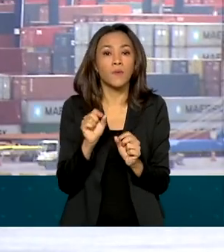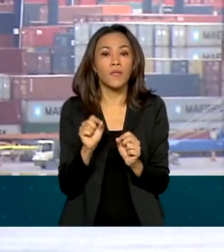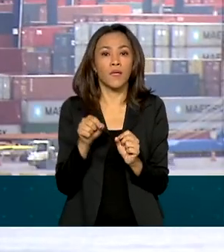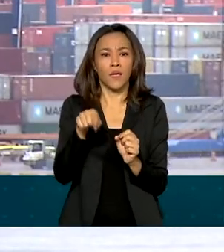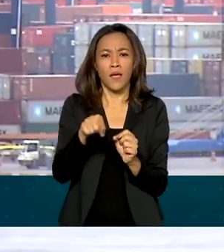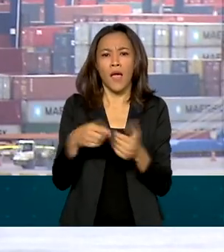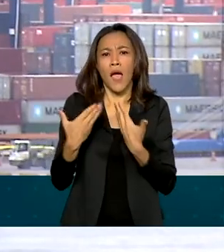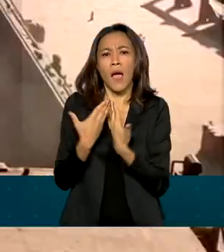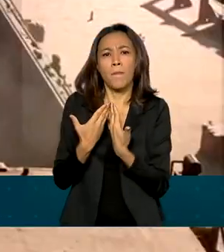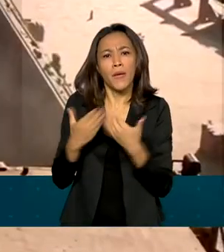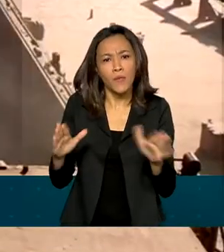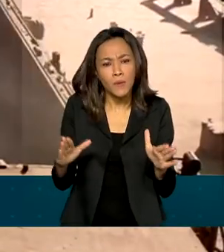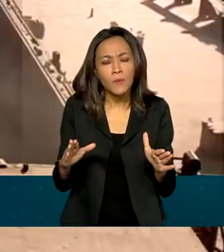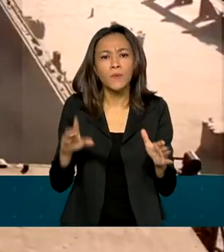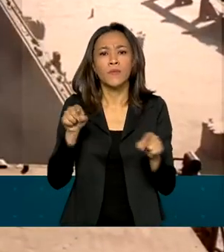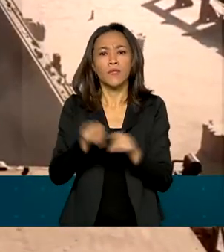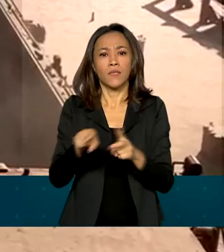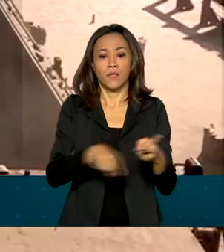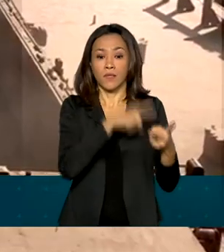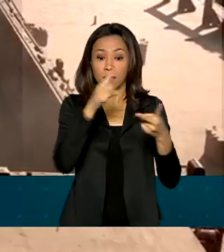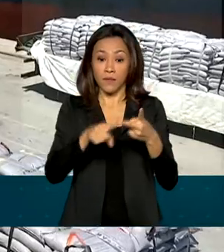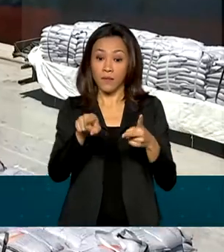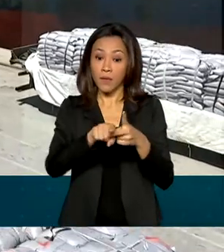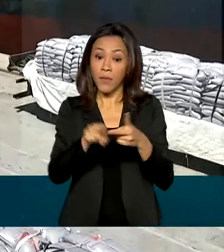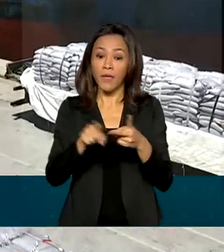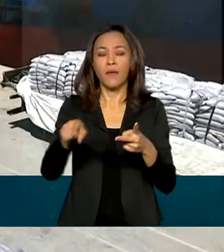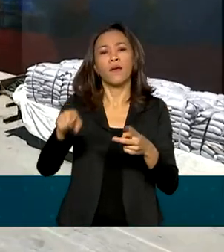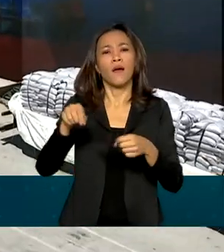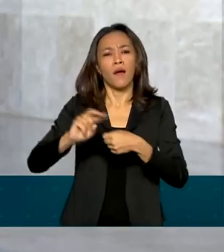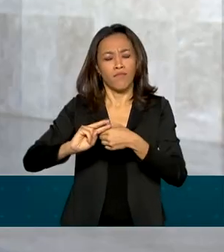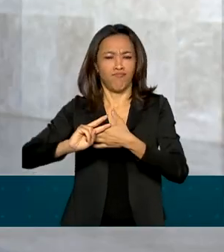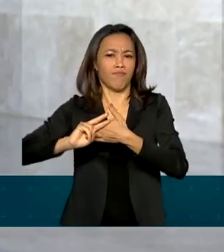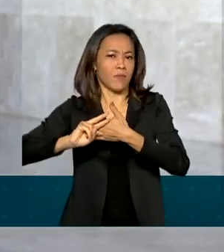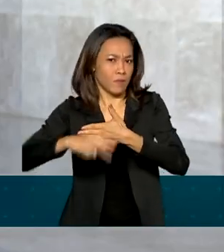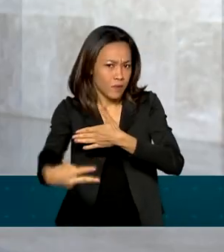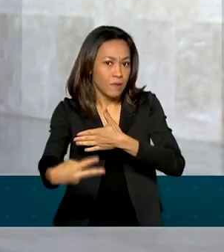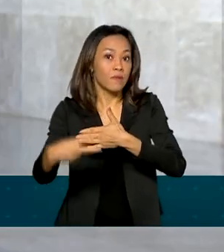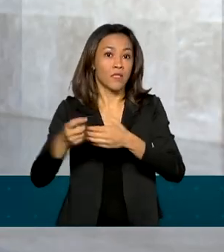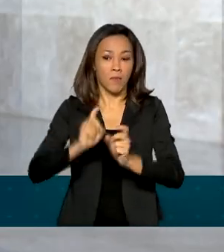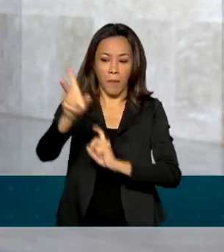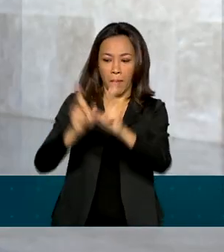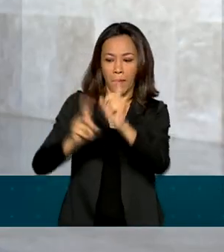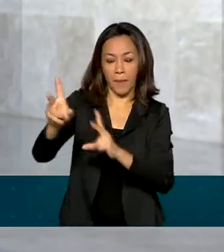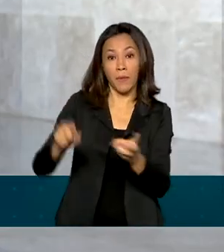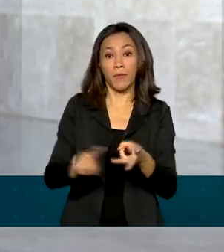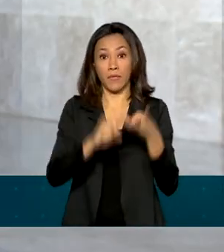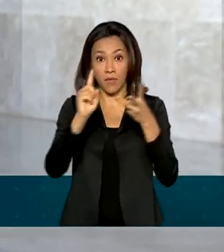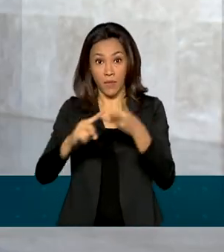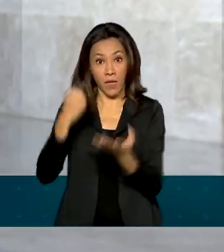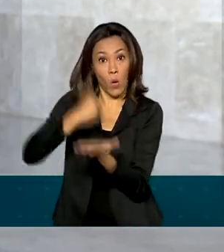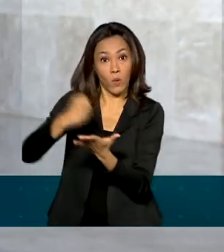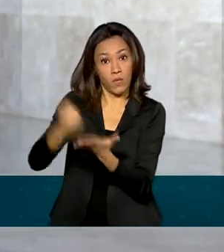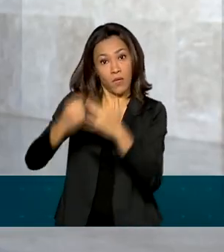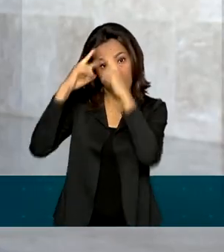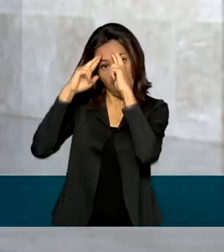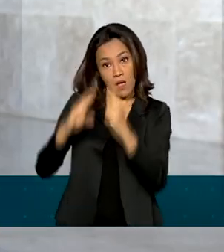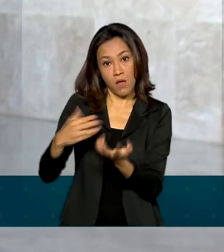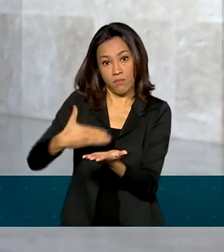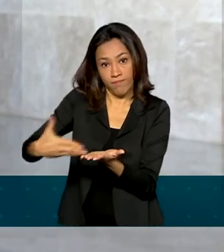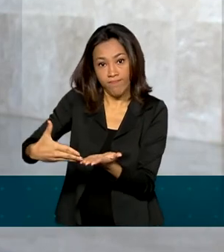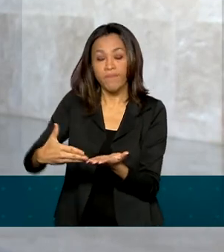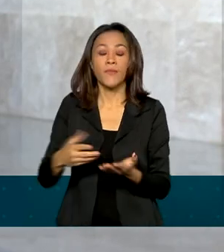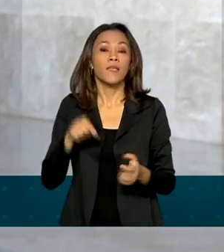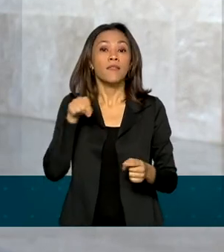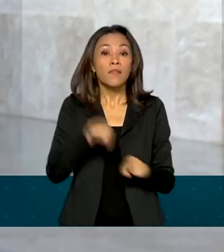estabelecimentos, além de impactar no comércio exterior e na execução de contratos. A expectativa é que essa norma impacte